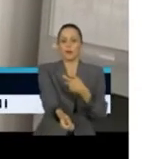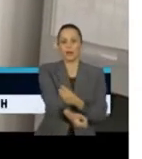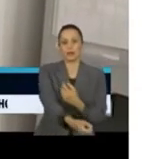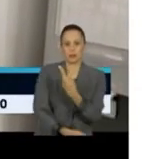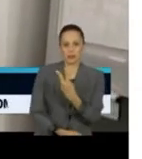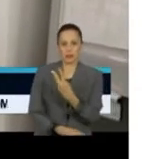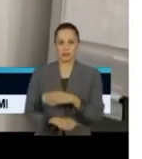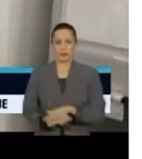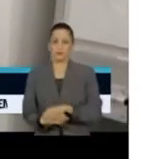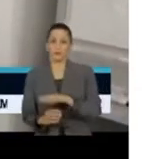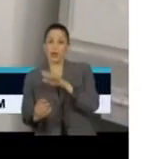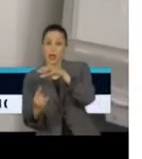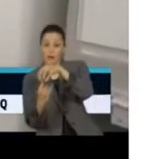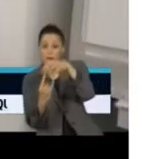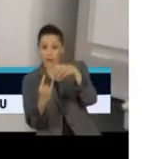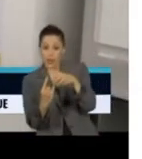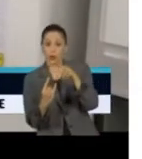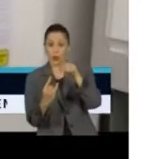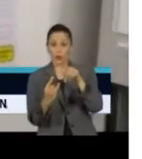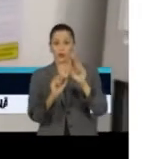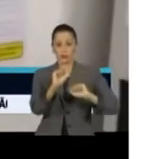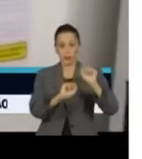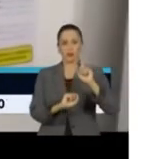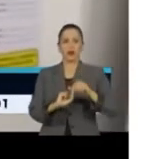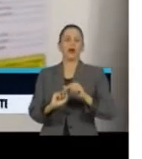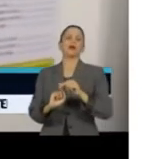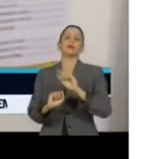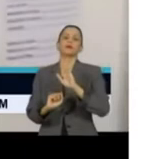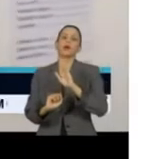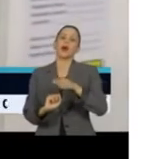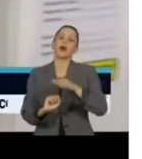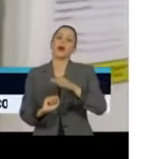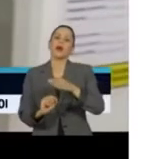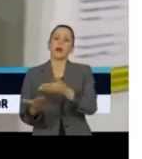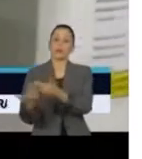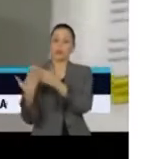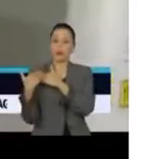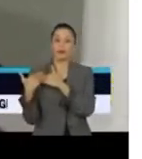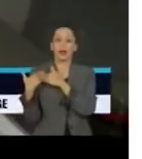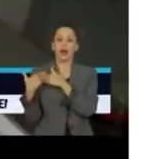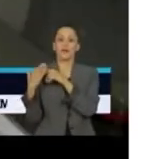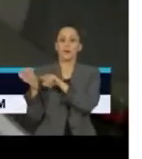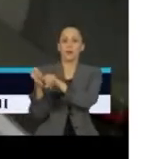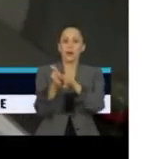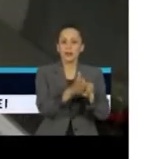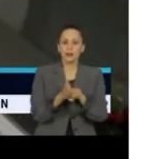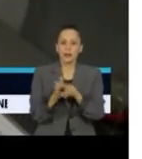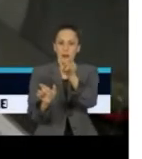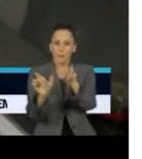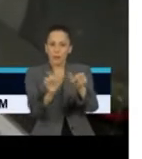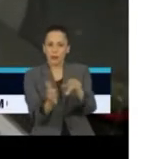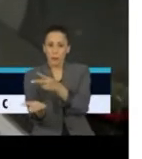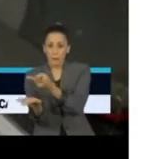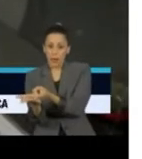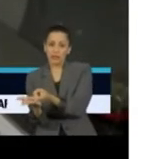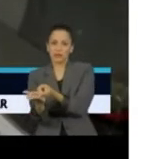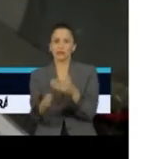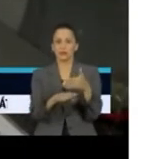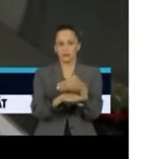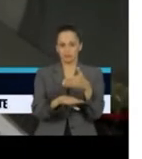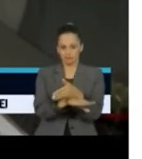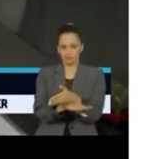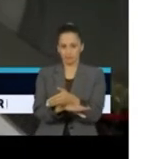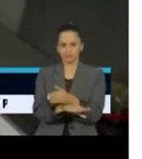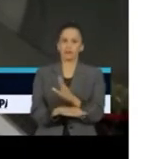será responsável pelos exames de carga viral dos pacientes que irão participar do estudo. Os primeiros resultados devem sair